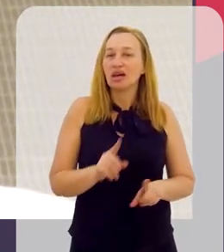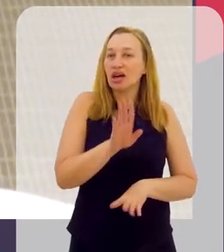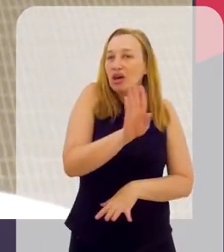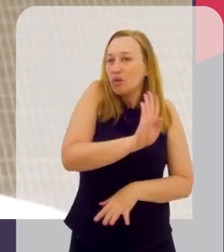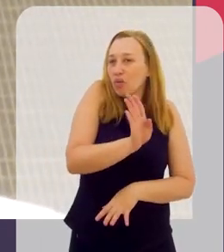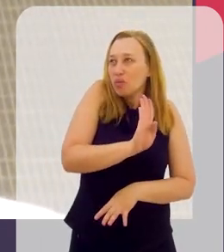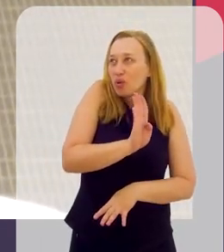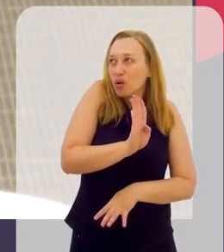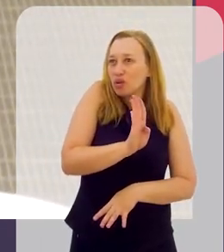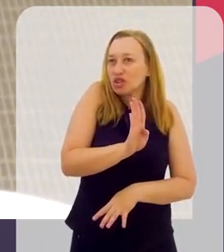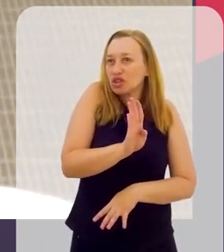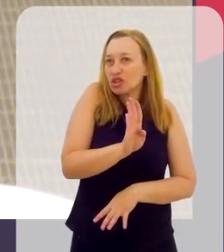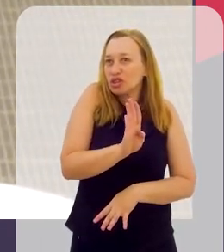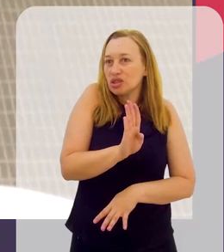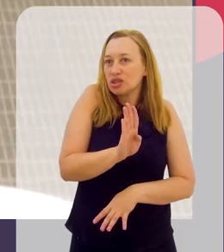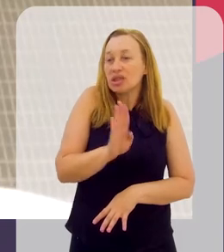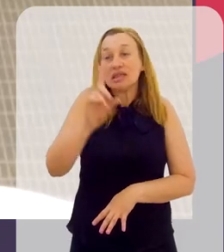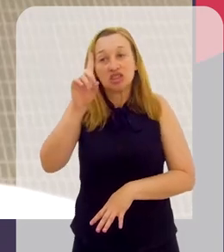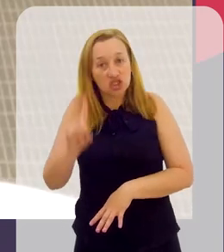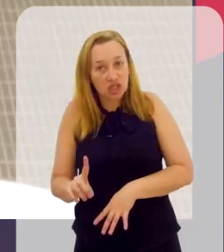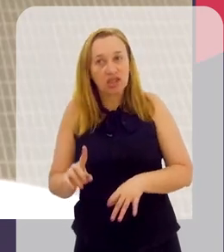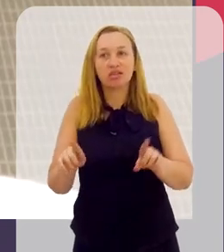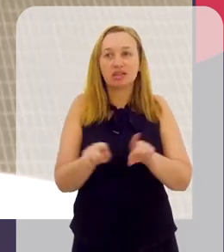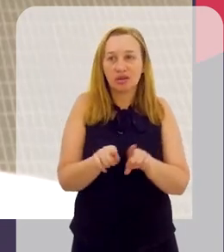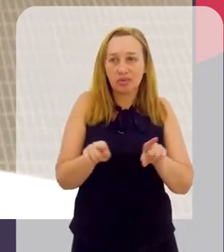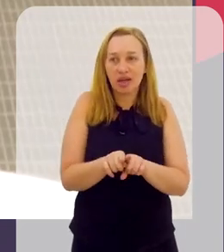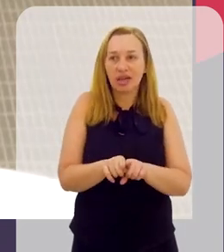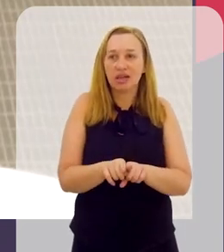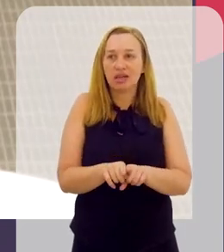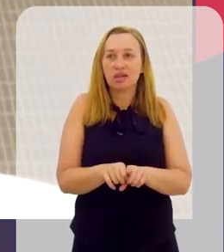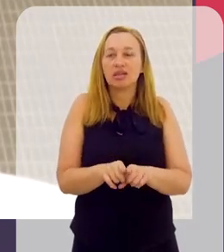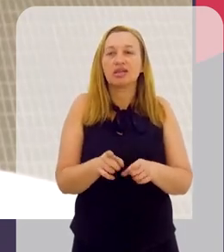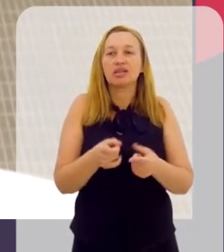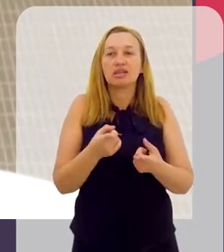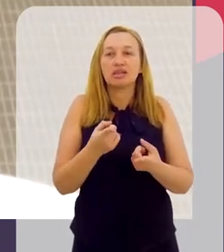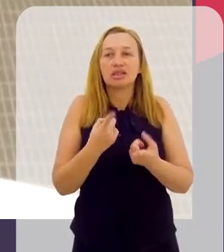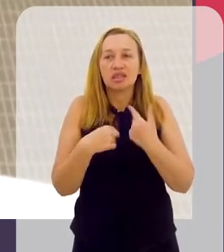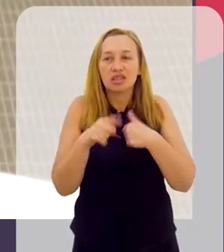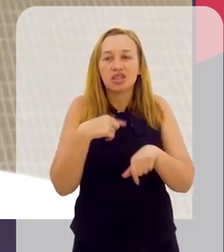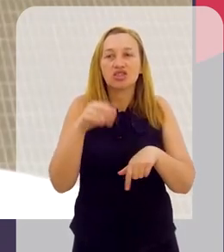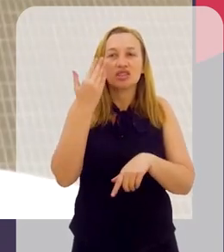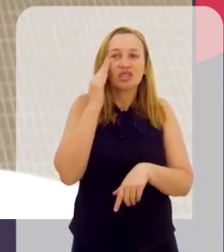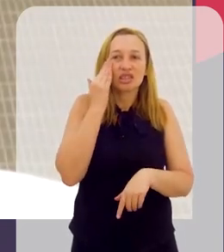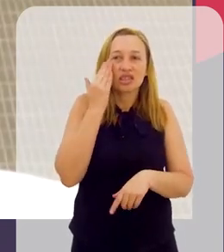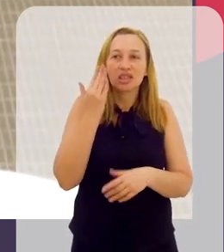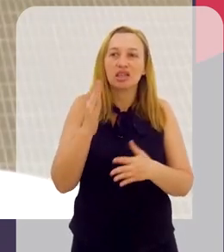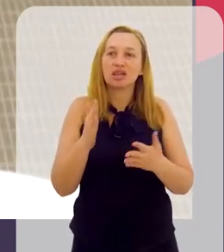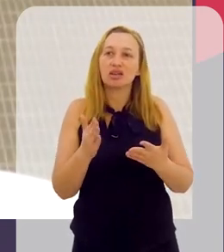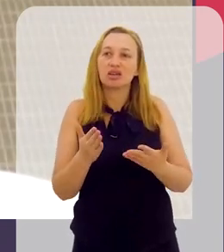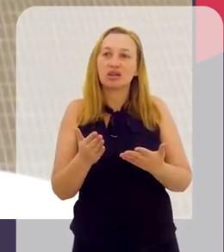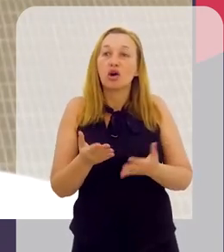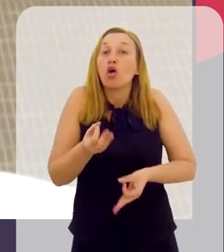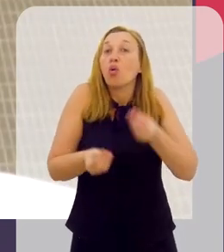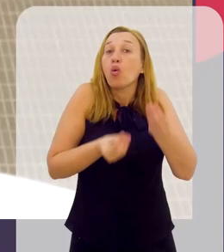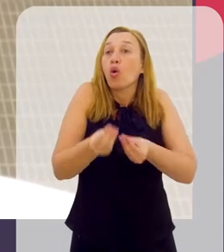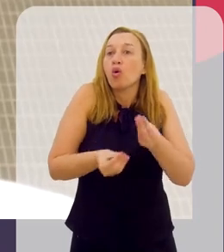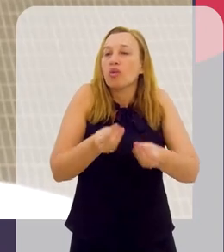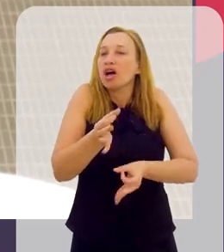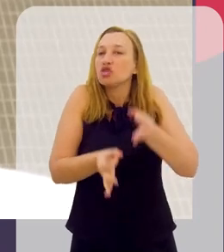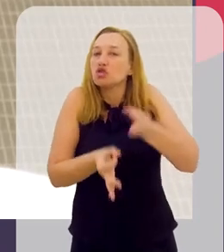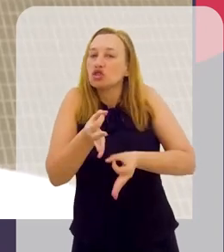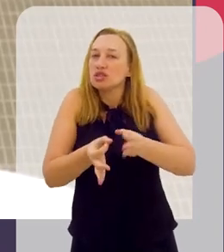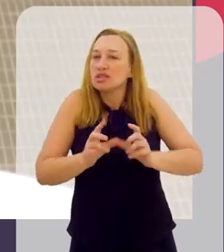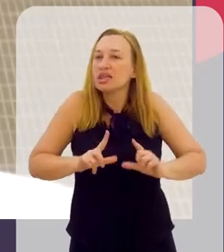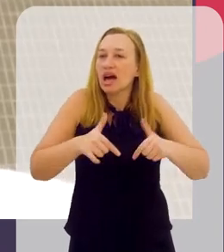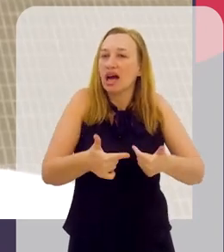Mas... Então, entre biologia, né? Entre direito também, né? Tenho muita vontade de entender como a